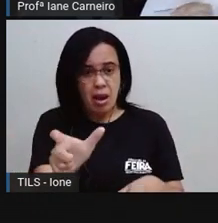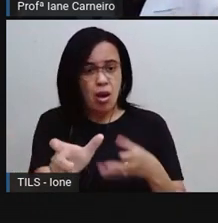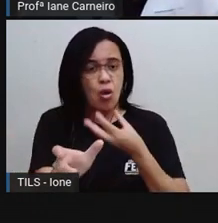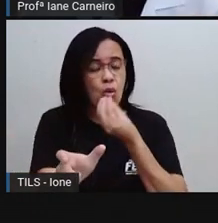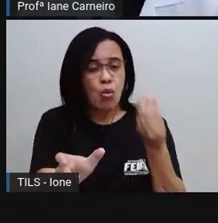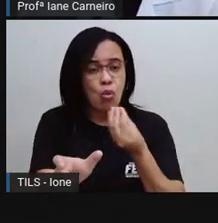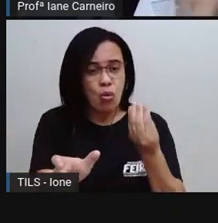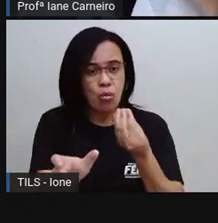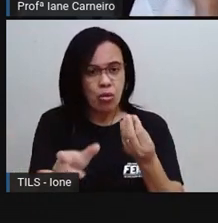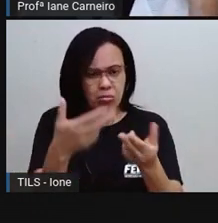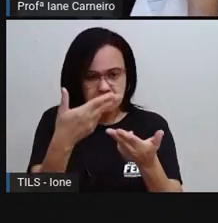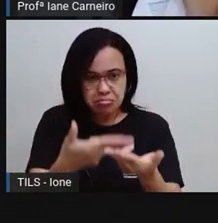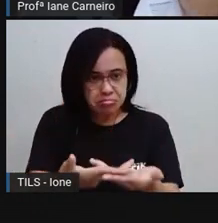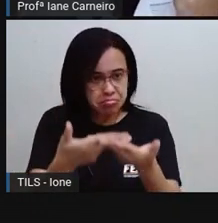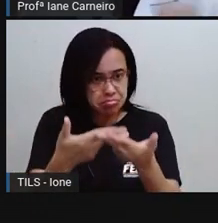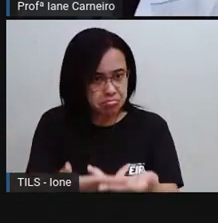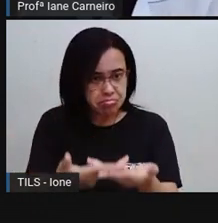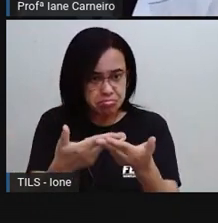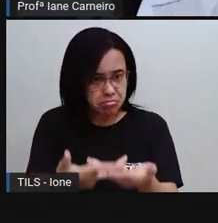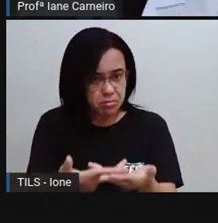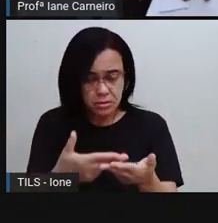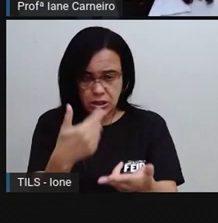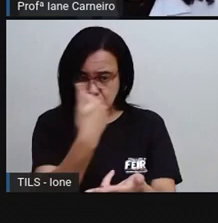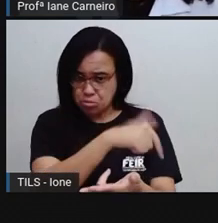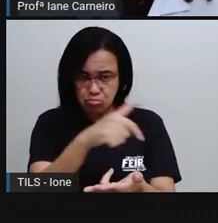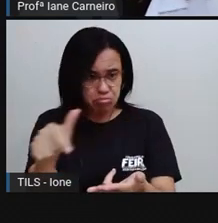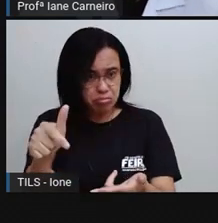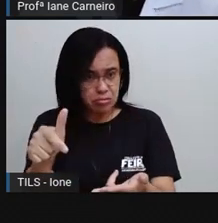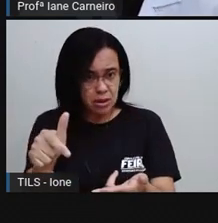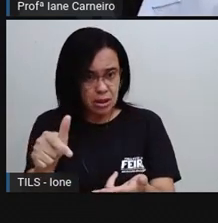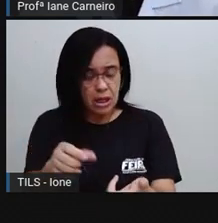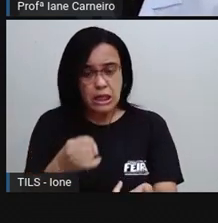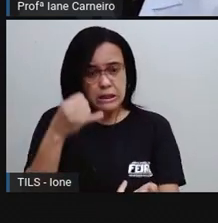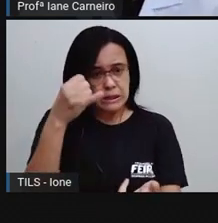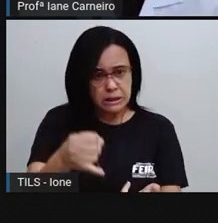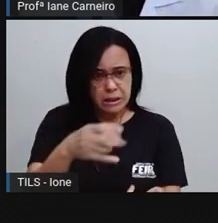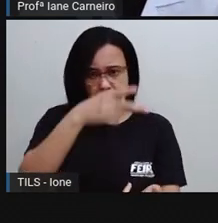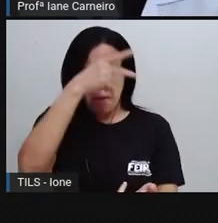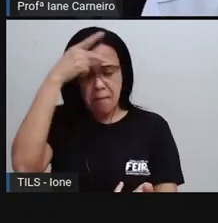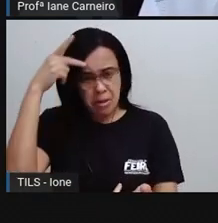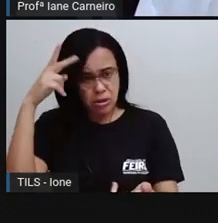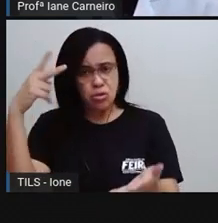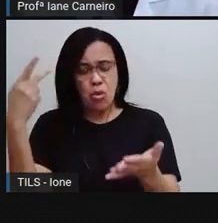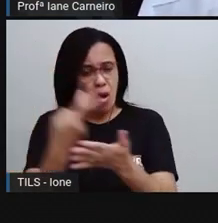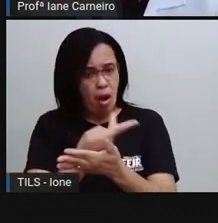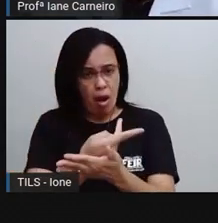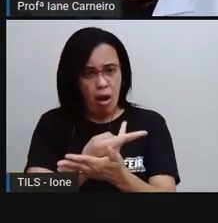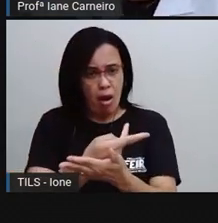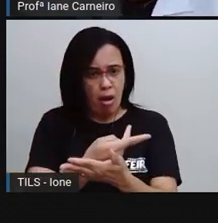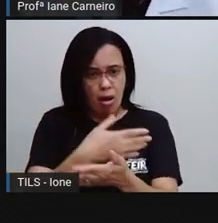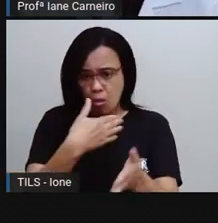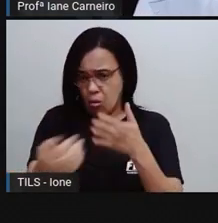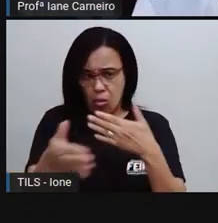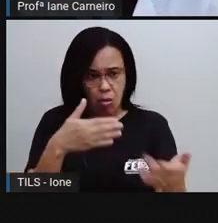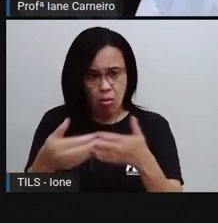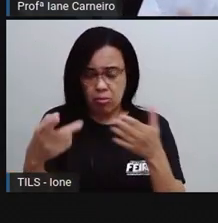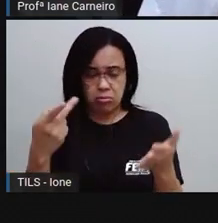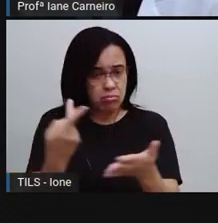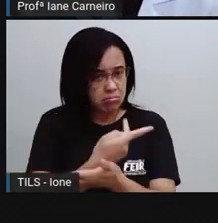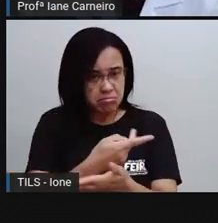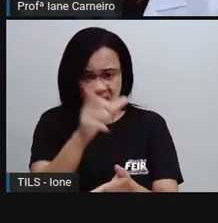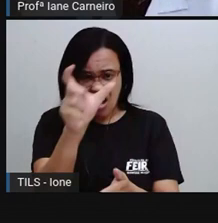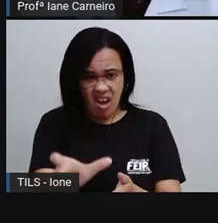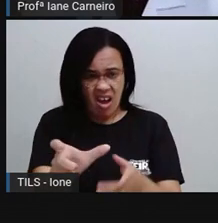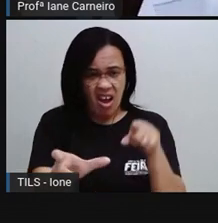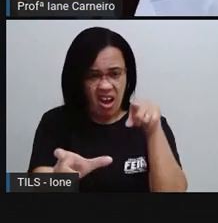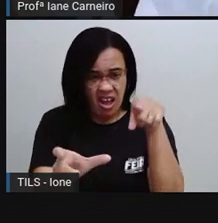tem paciência pras imperfeições da vida, né? Ele não tem paciência, né? Pra o erro da outra pessoa, ele